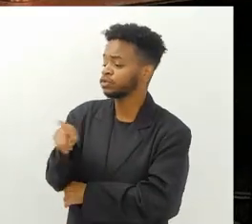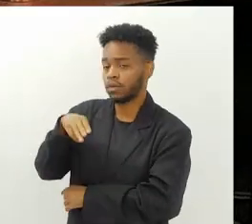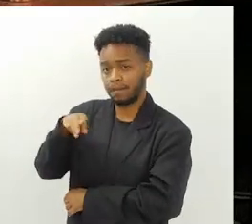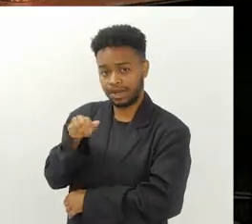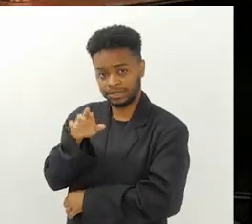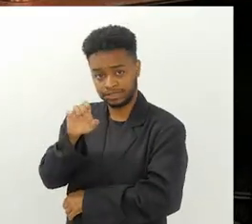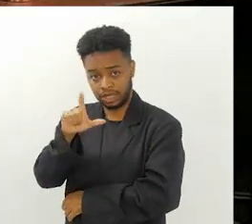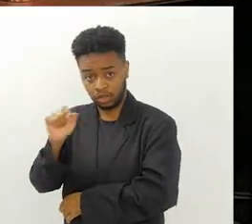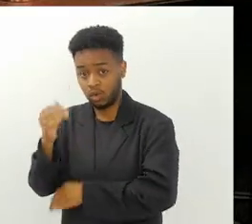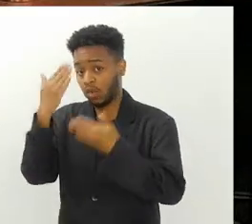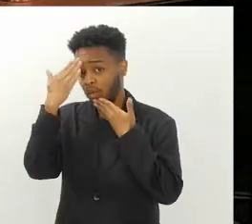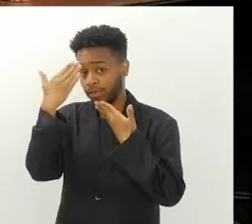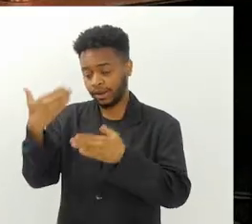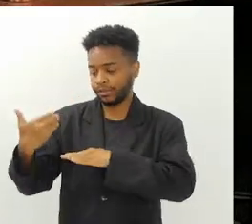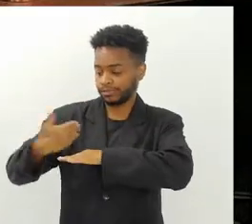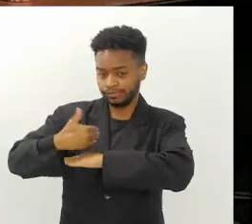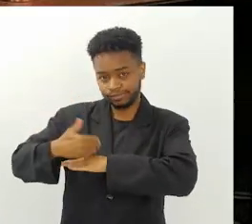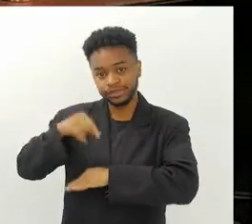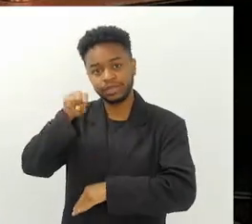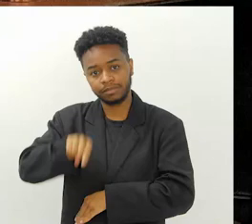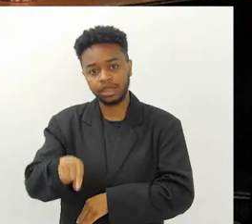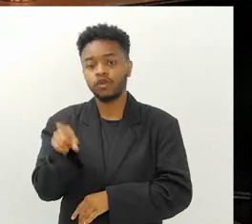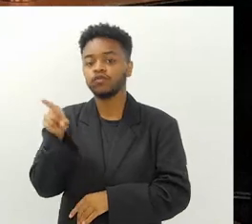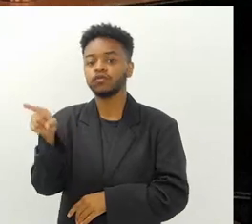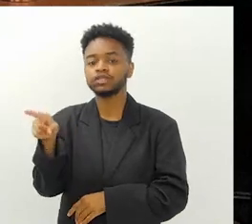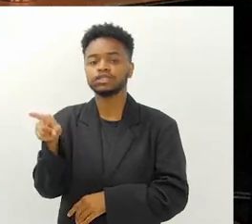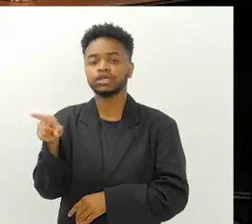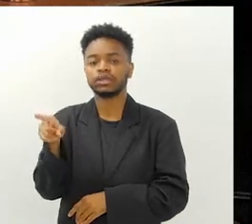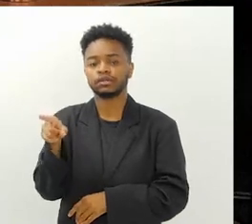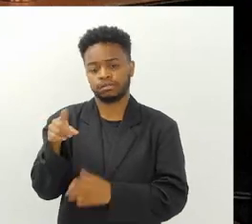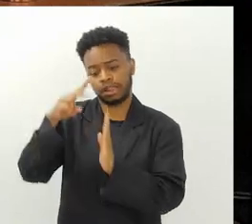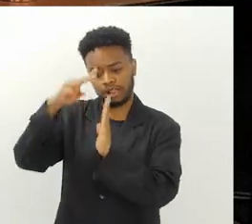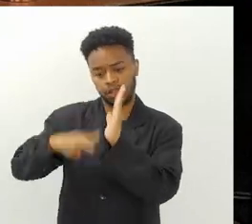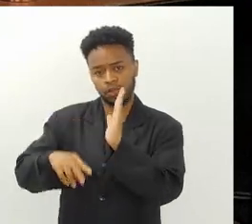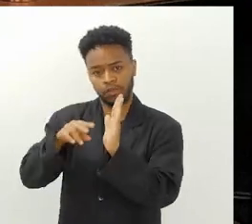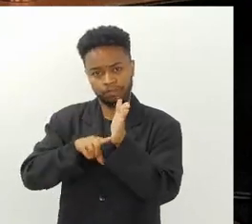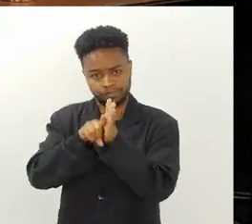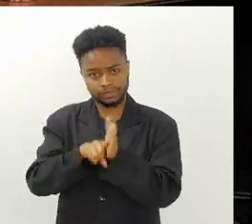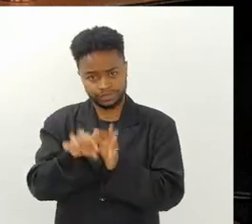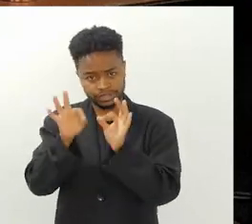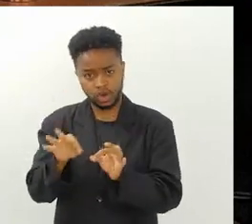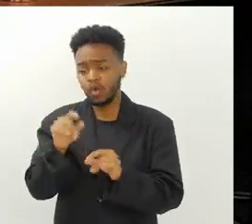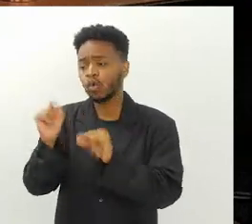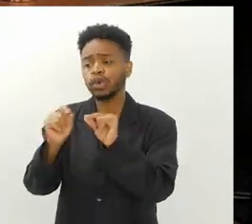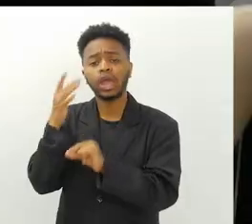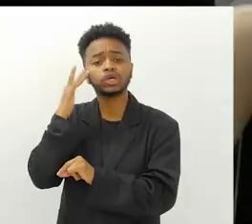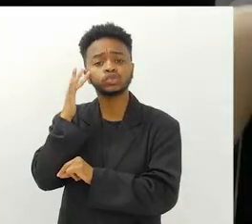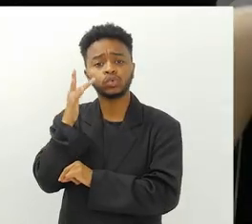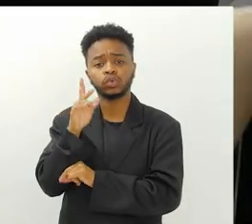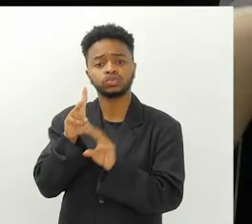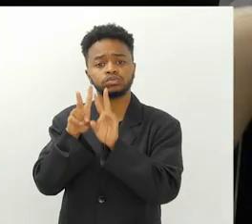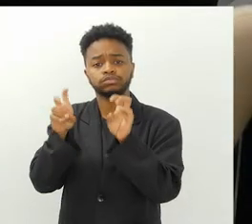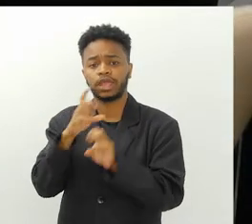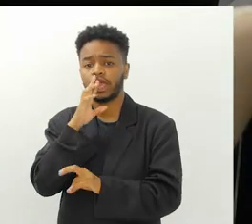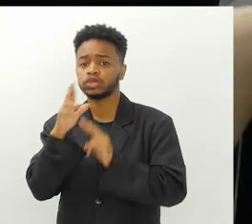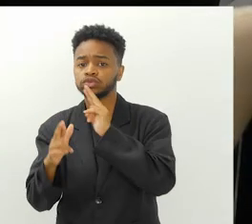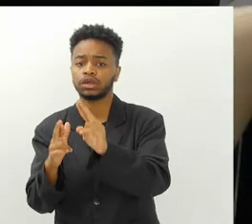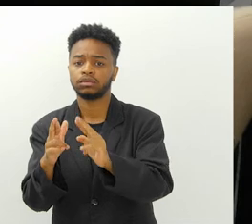muito obrigado também pela sua participação. senhor teve acesso à pesquisa, provavelmente, né? E o que o senhor achou aí do resultado dela?